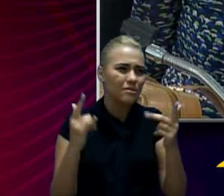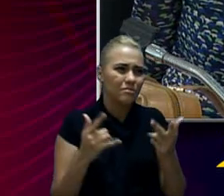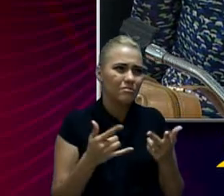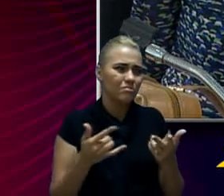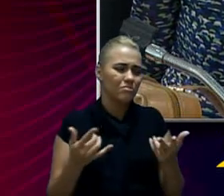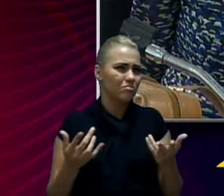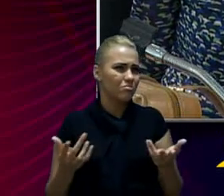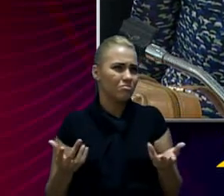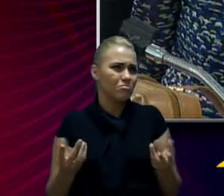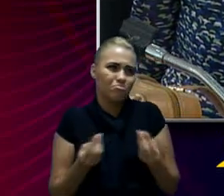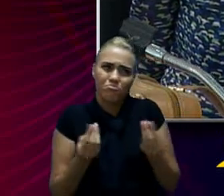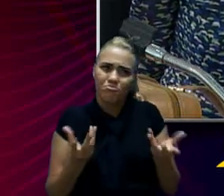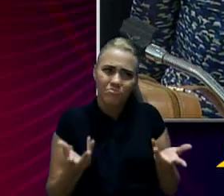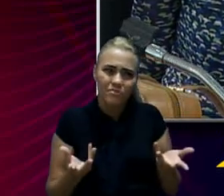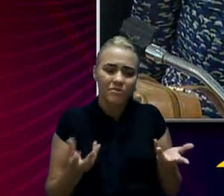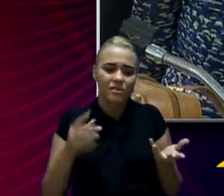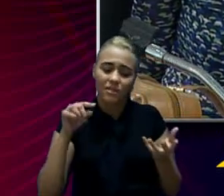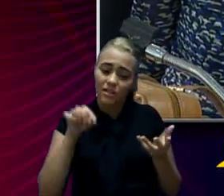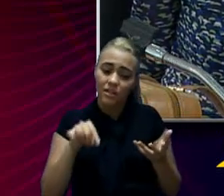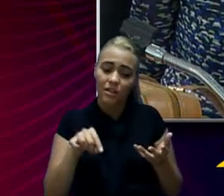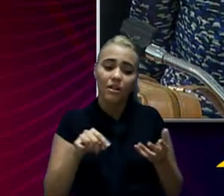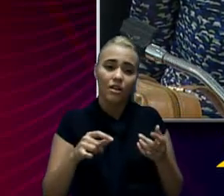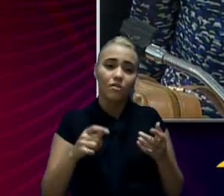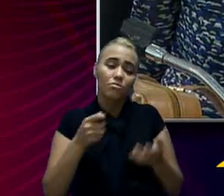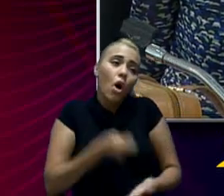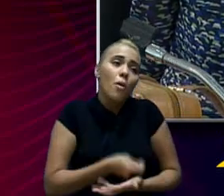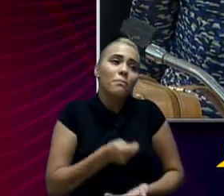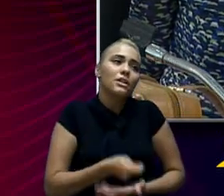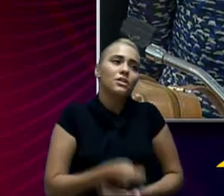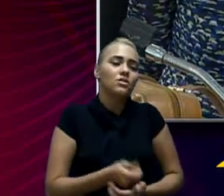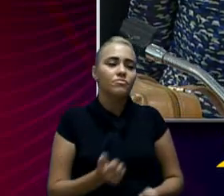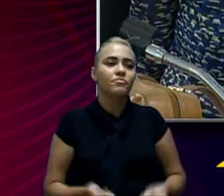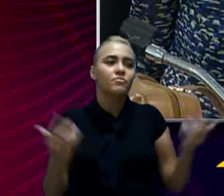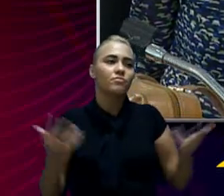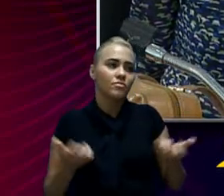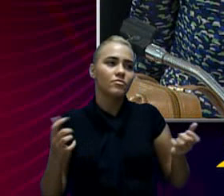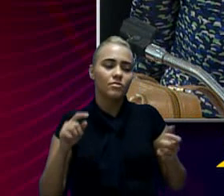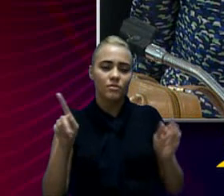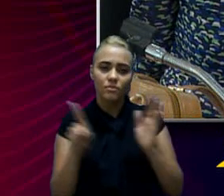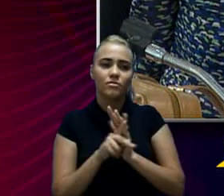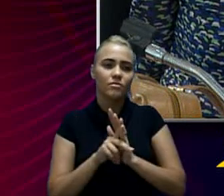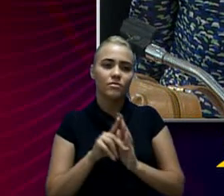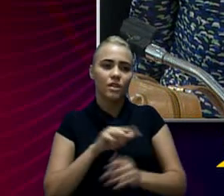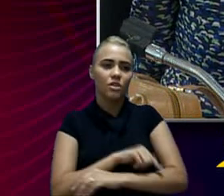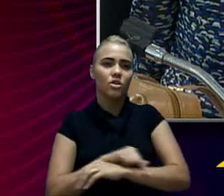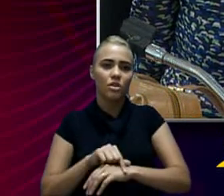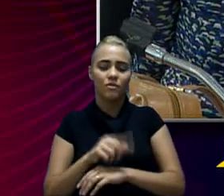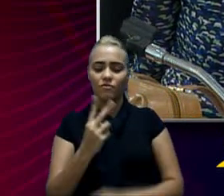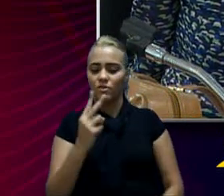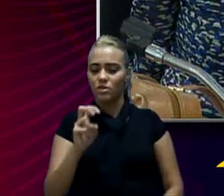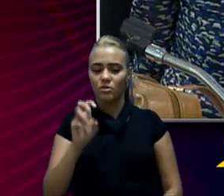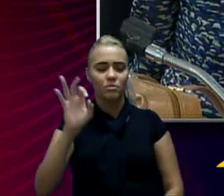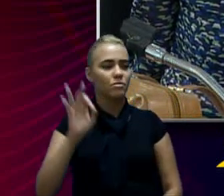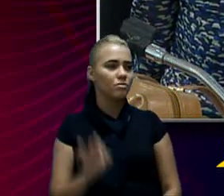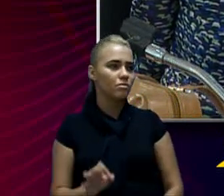Mas eu acredito que nessa área eram gastos obrigatórios da educação pelos 25%